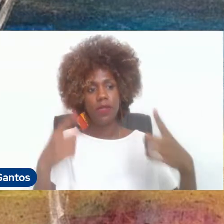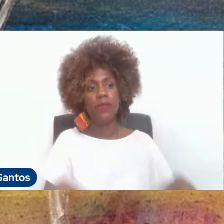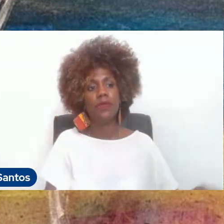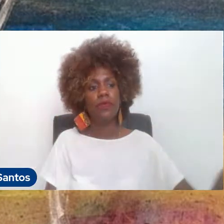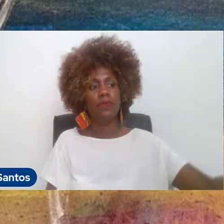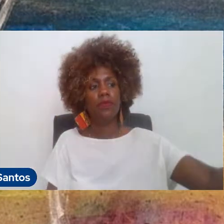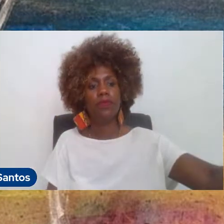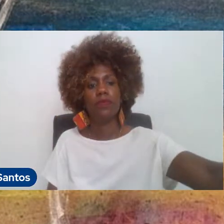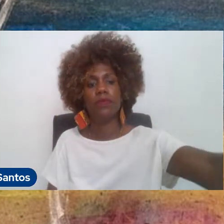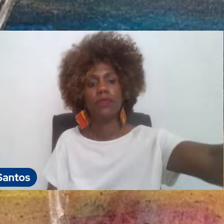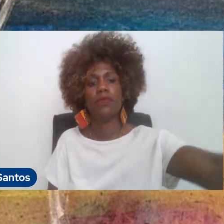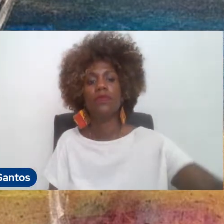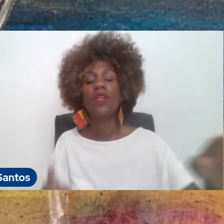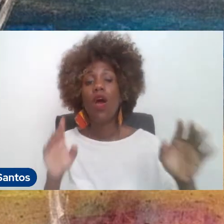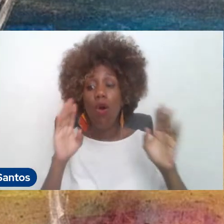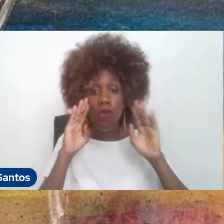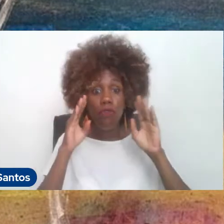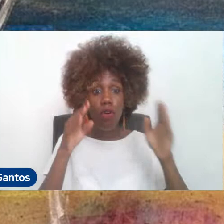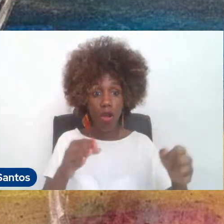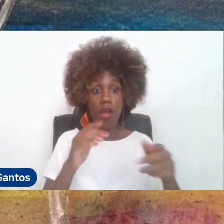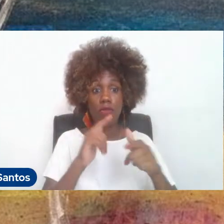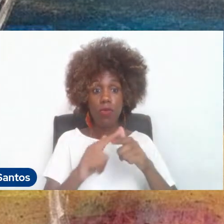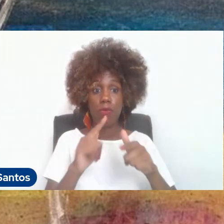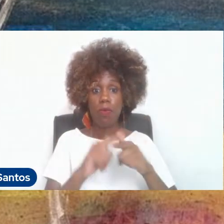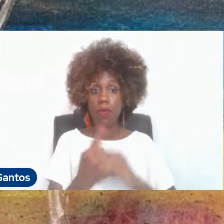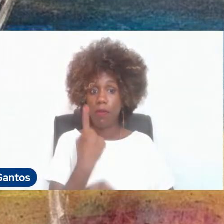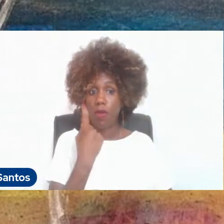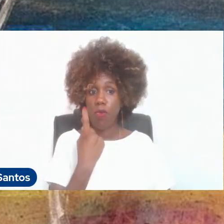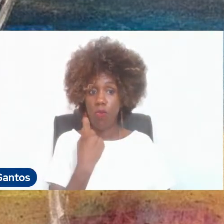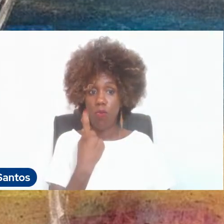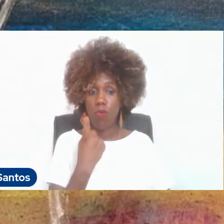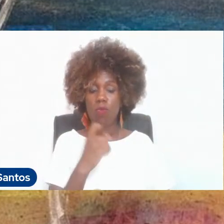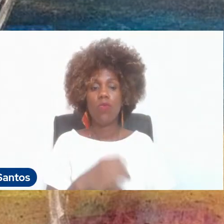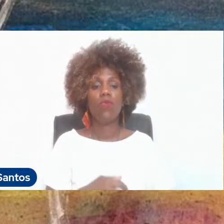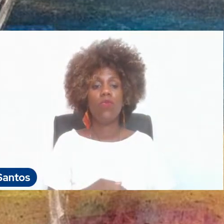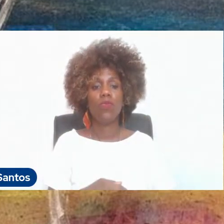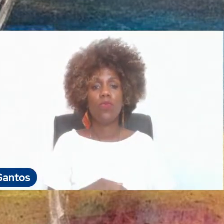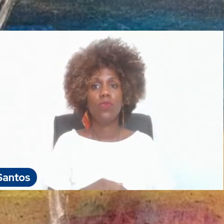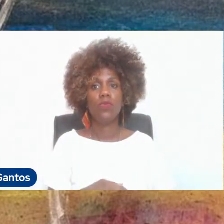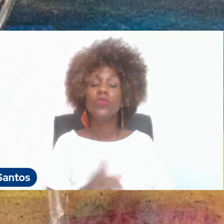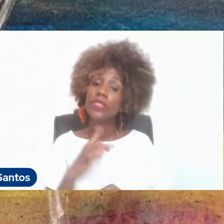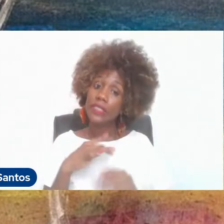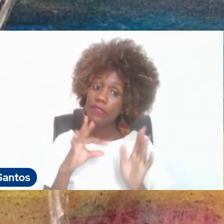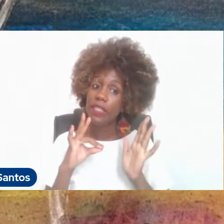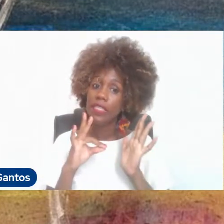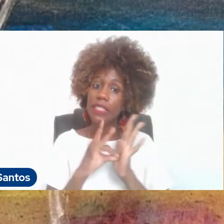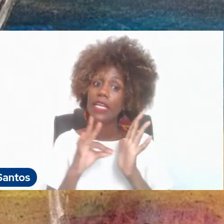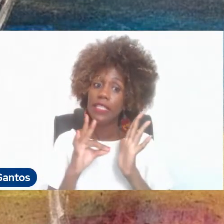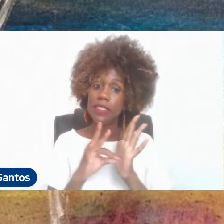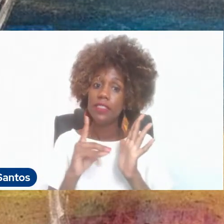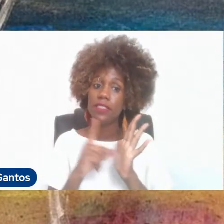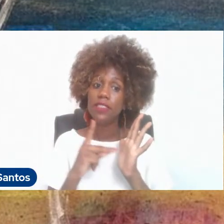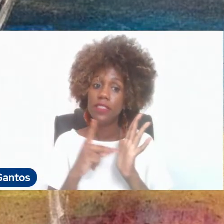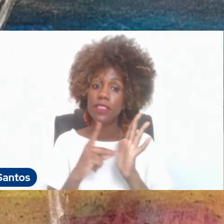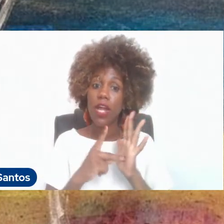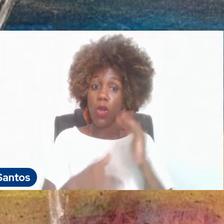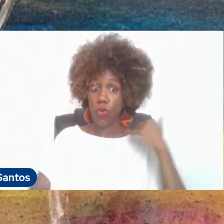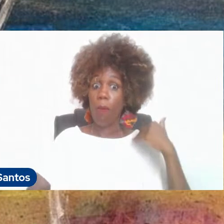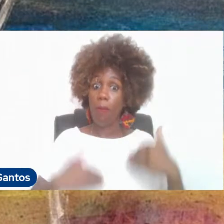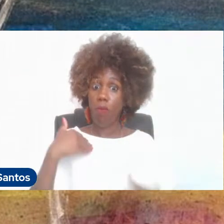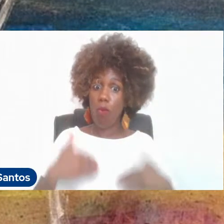e focar num problema específico que deriva, de fato, do meu corpo.